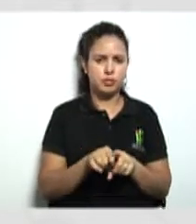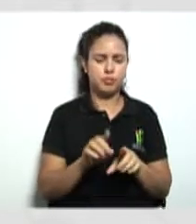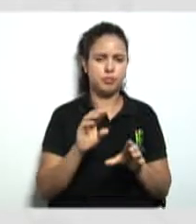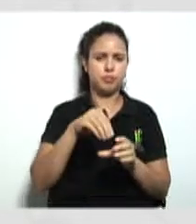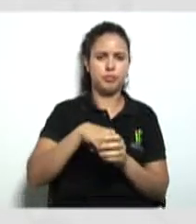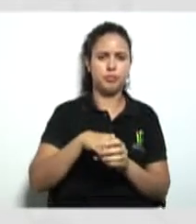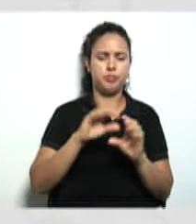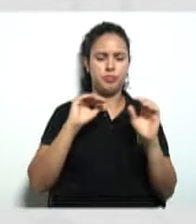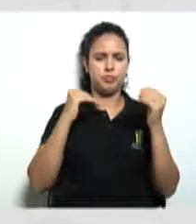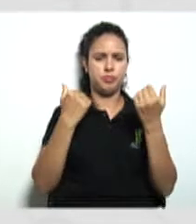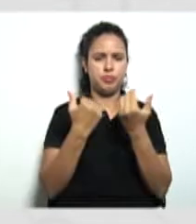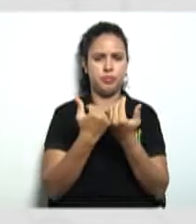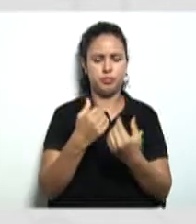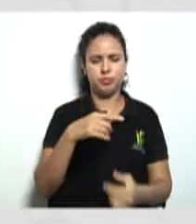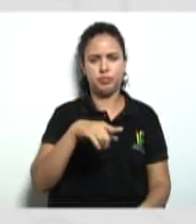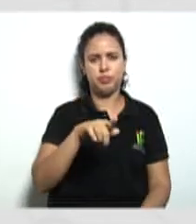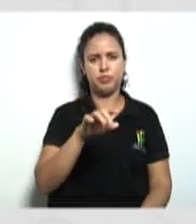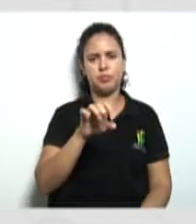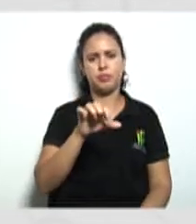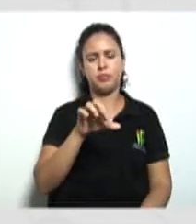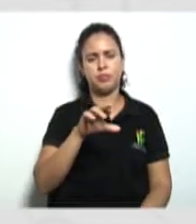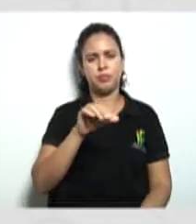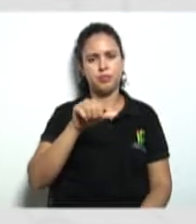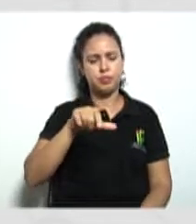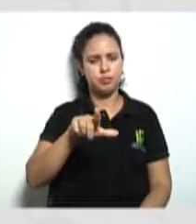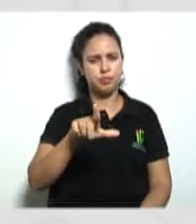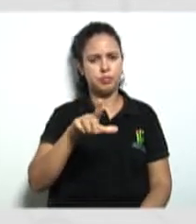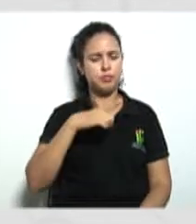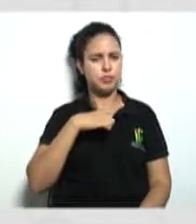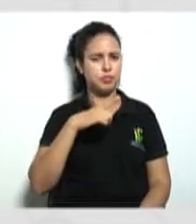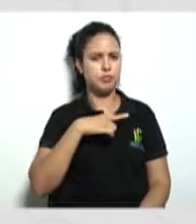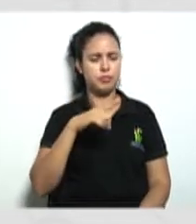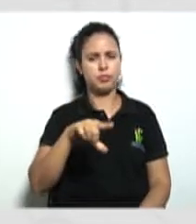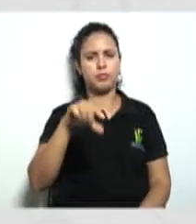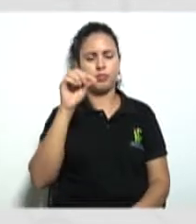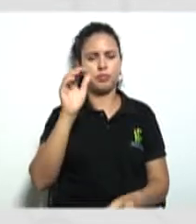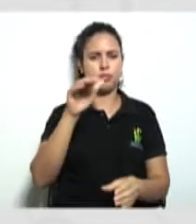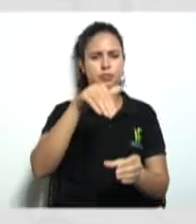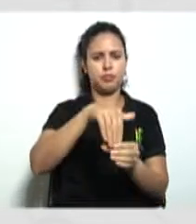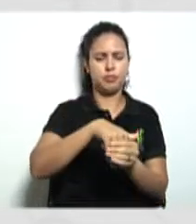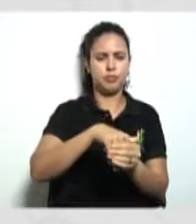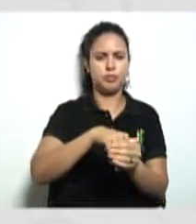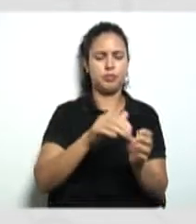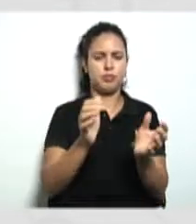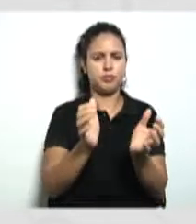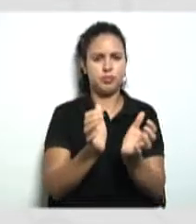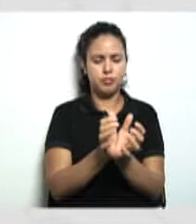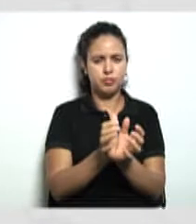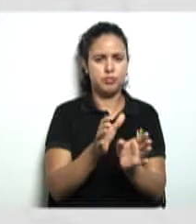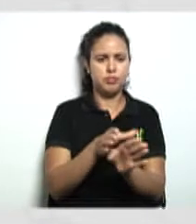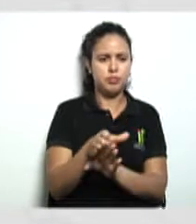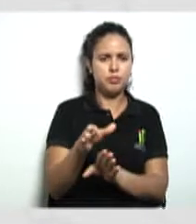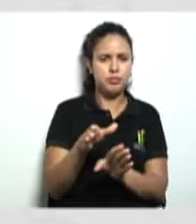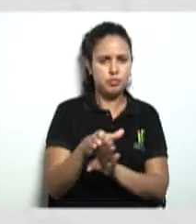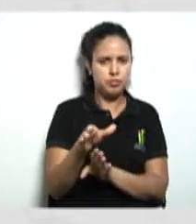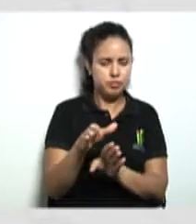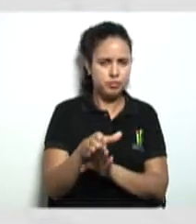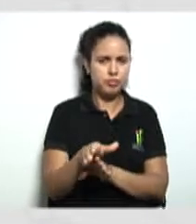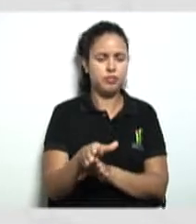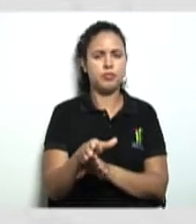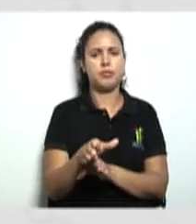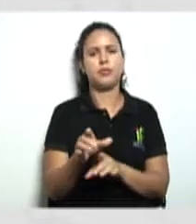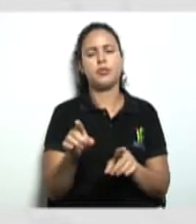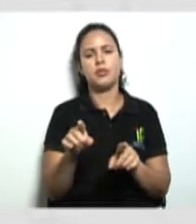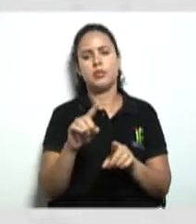assembleia geral é que é realizada a eleição do conselho mas nós vamos falar um pouco mais sobre os conselhos